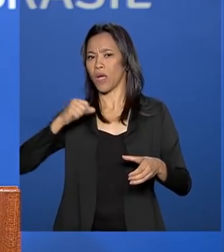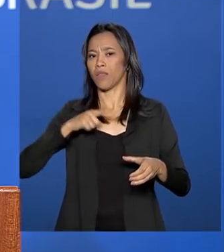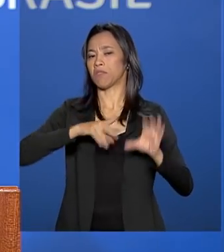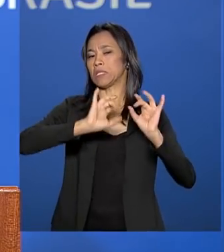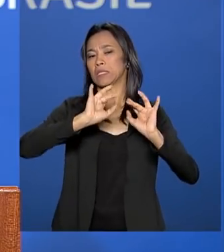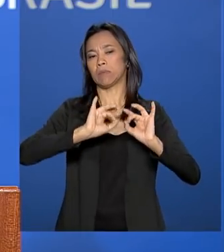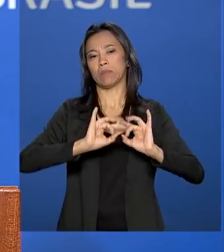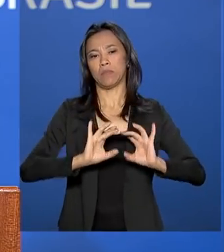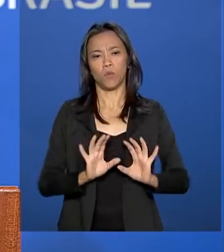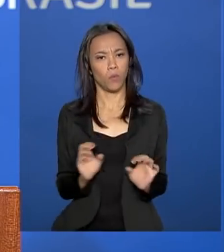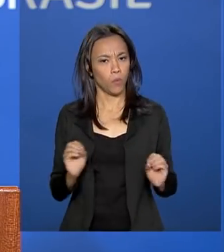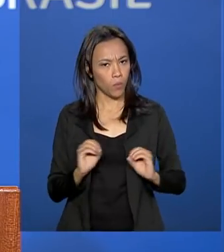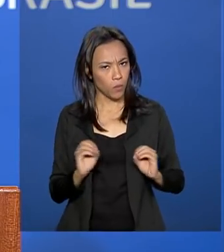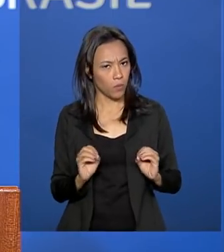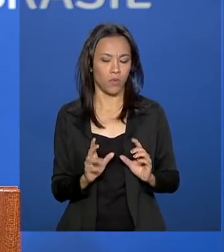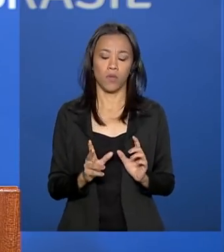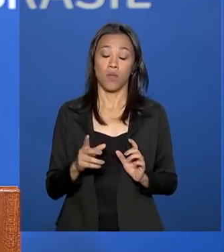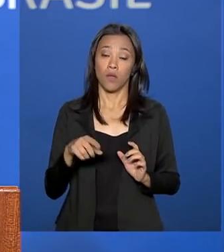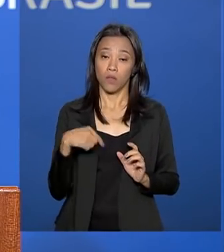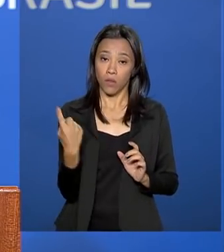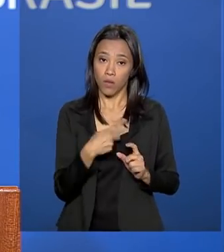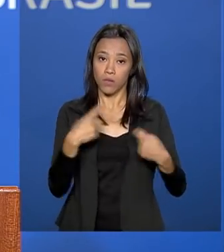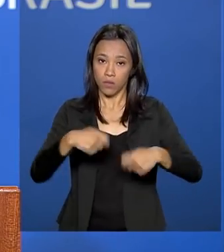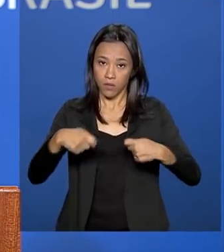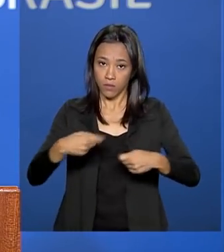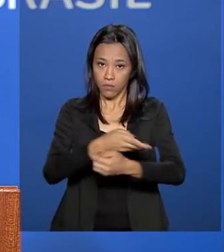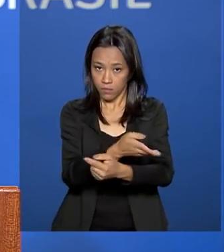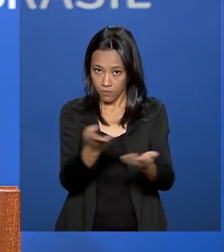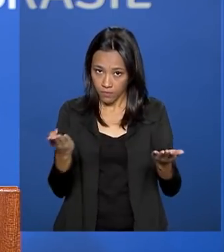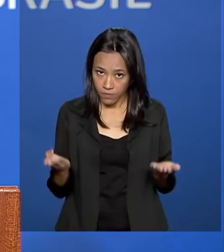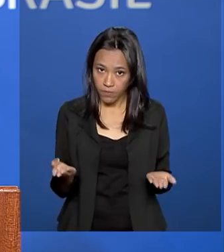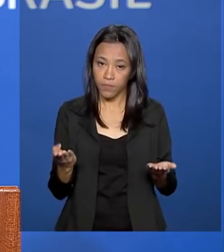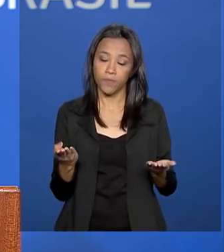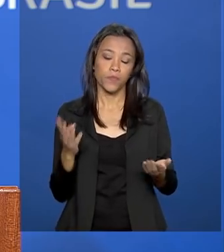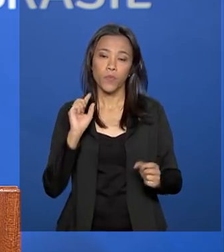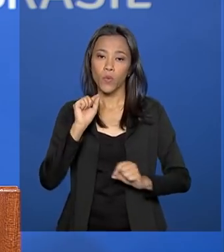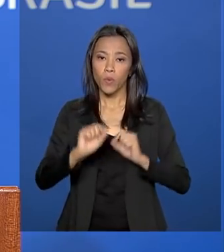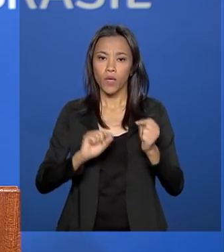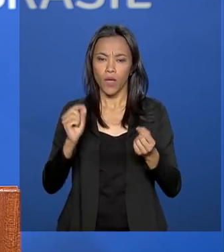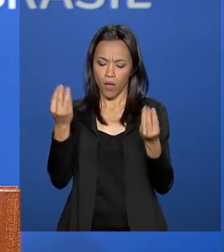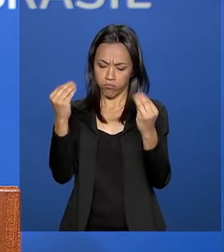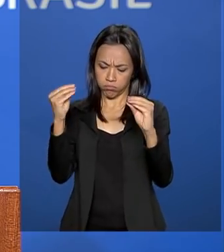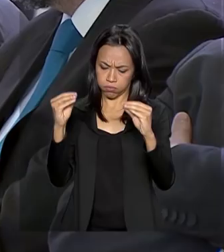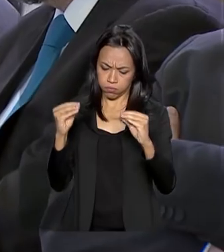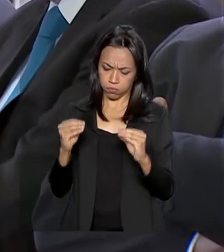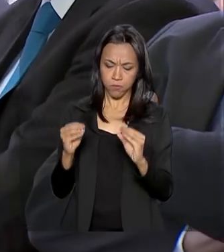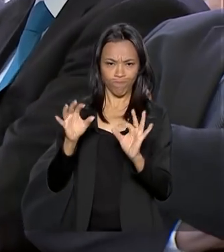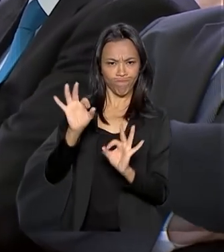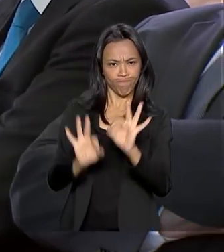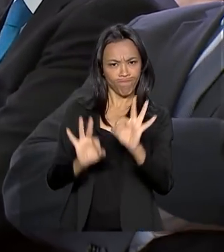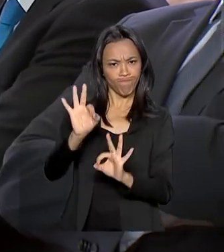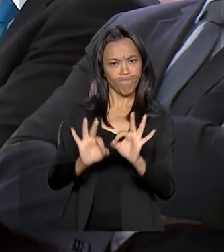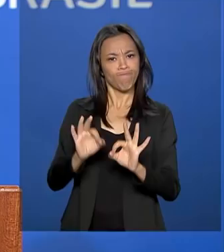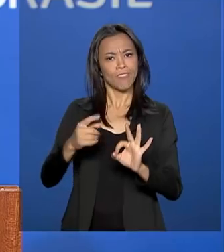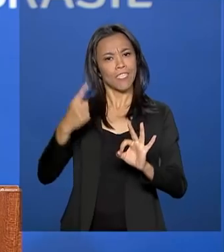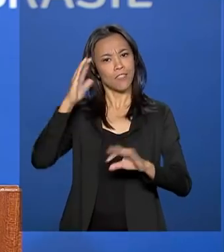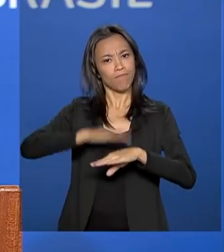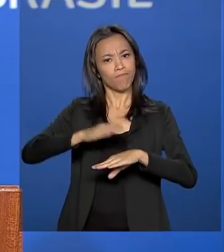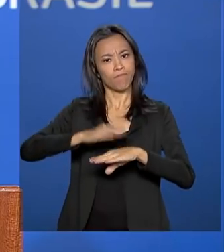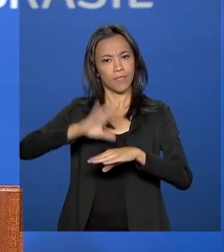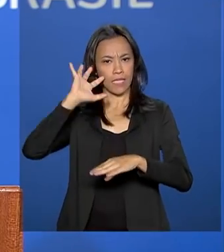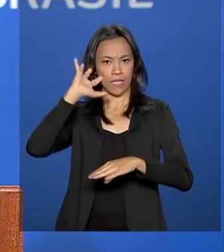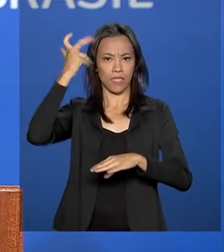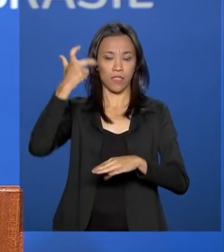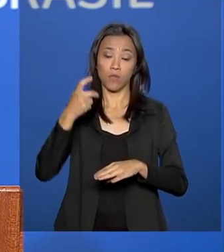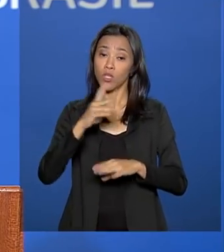nós queremos e precisamos dos senhores é consolidar essa decisão. A certeza é